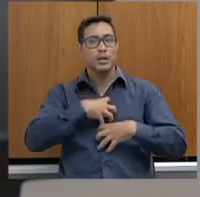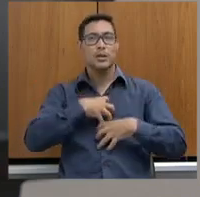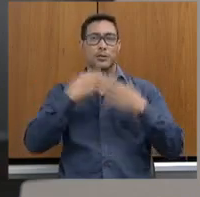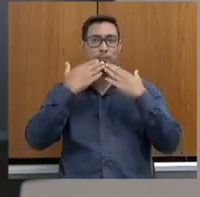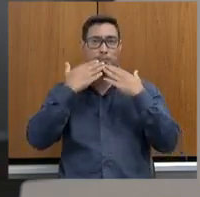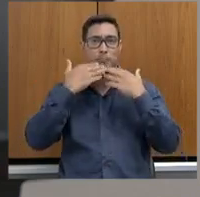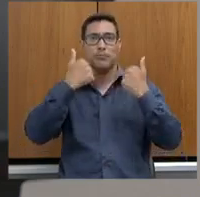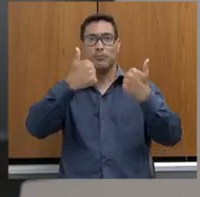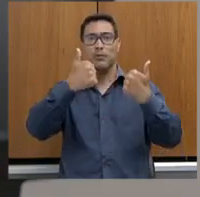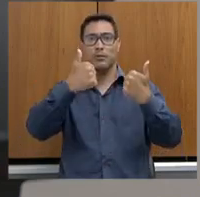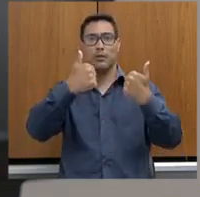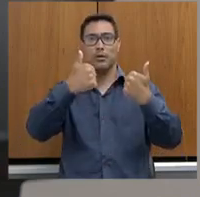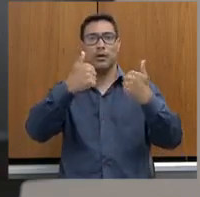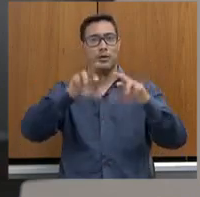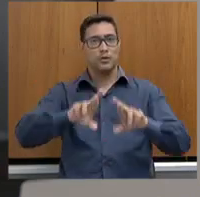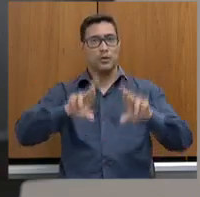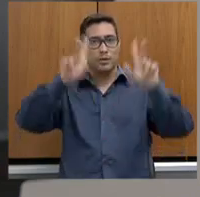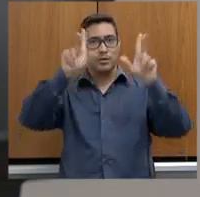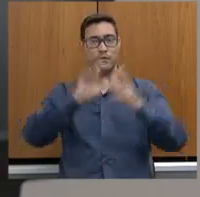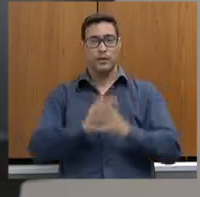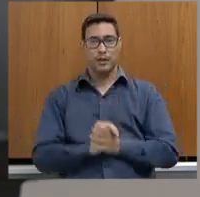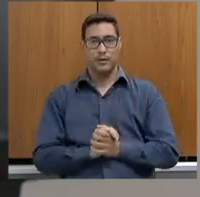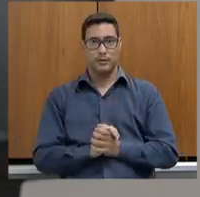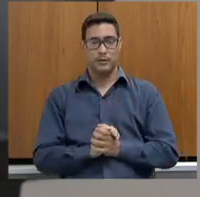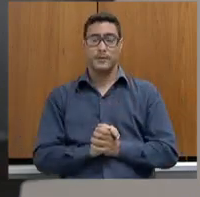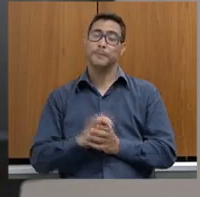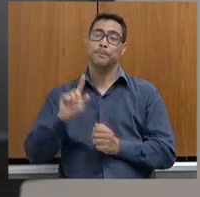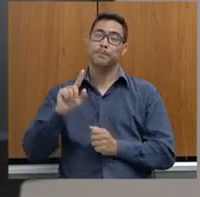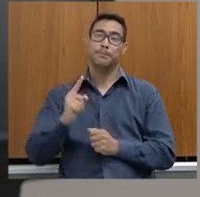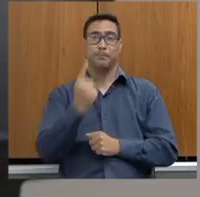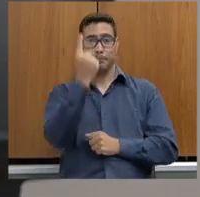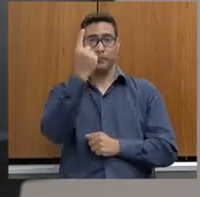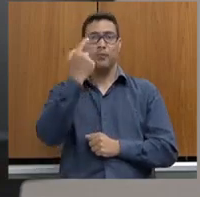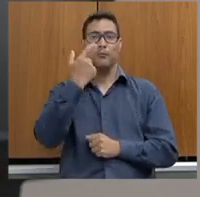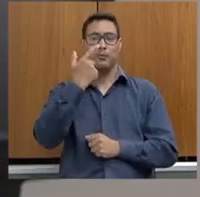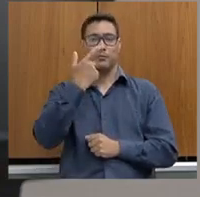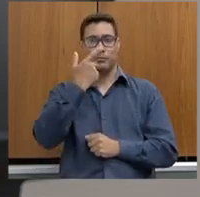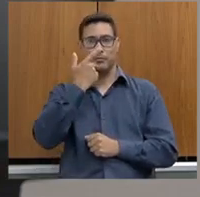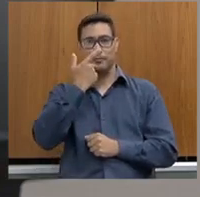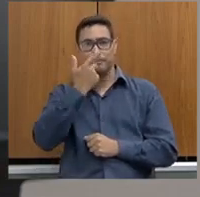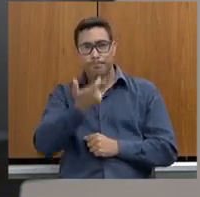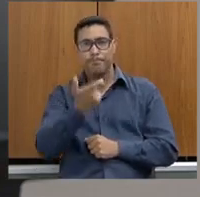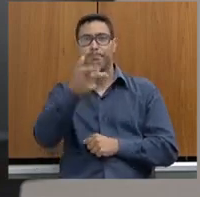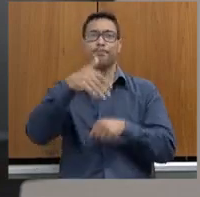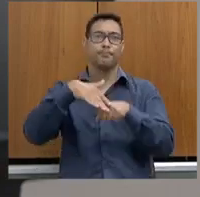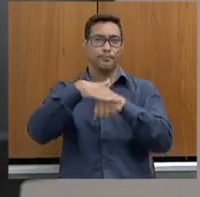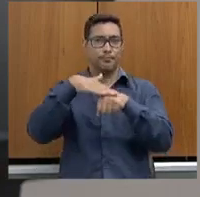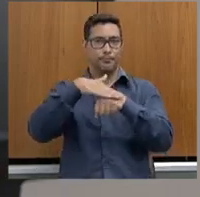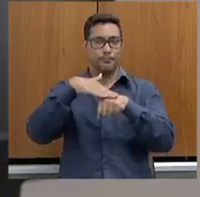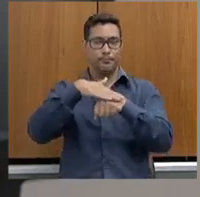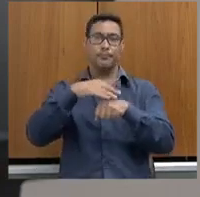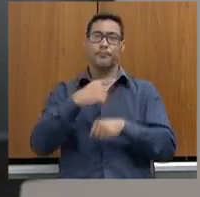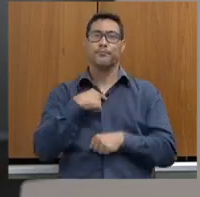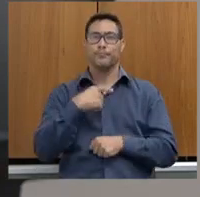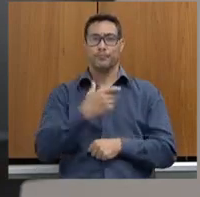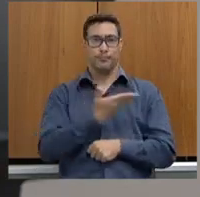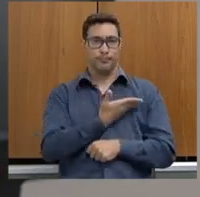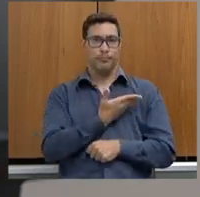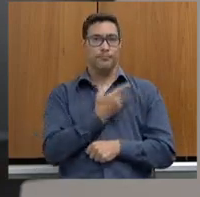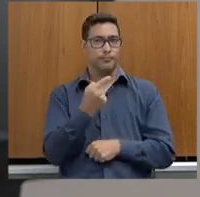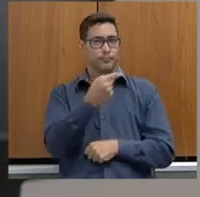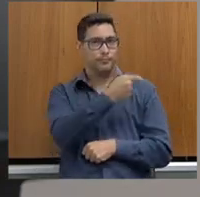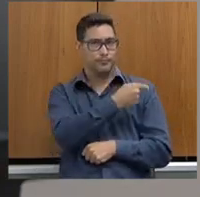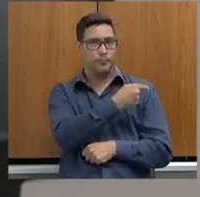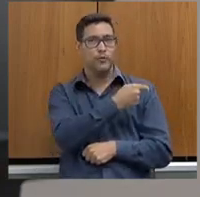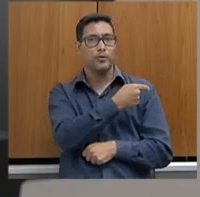Completamente diferente. Um dos pontos que eu comentei aqui com a minha colega, deputada Celice, foi a